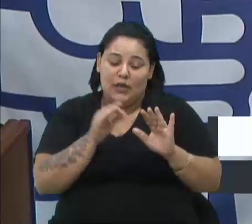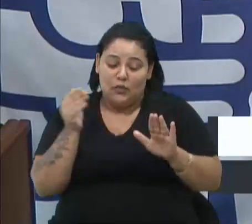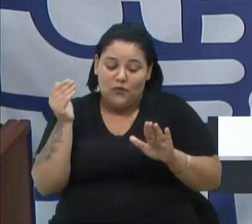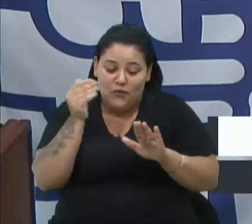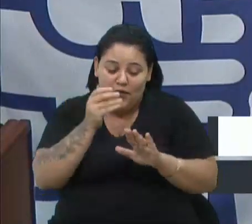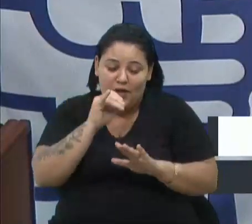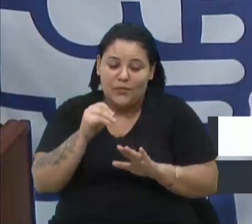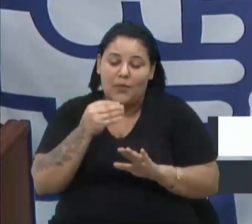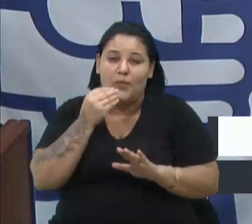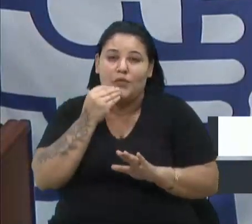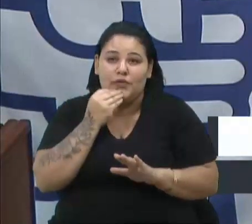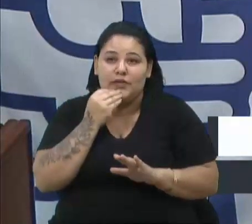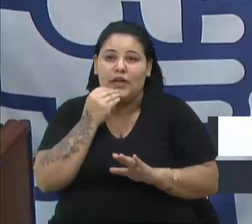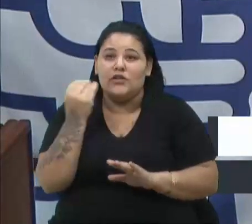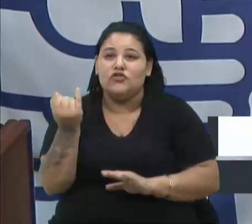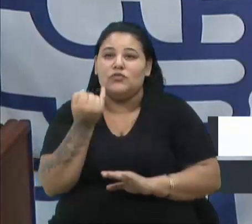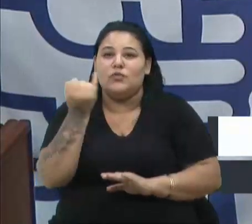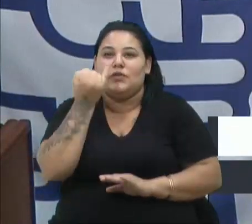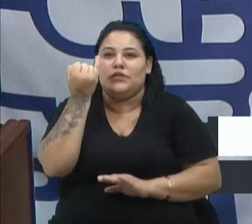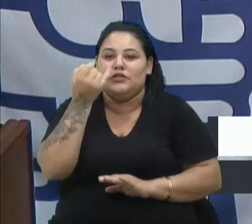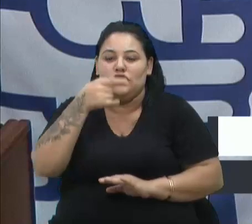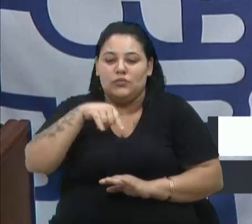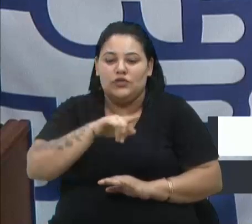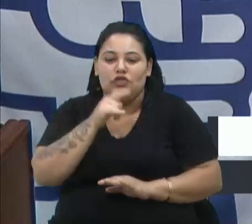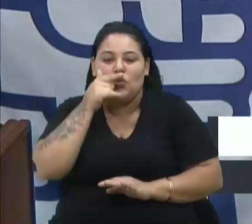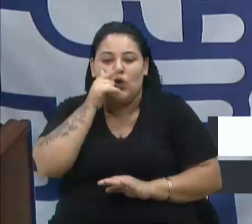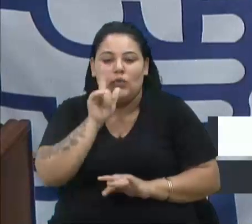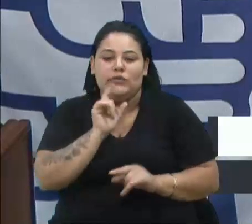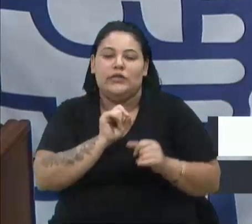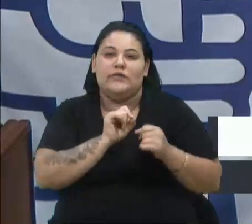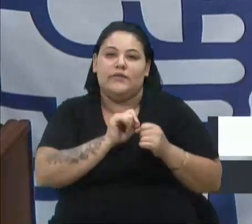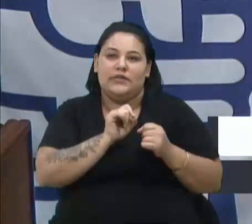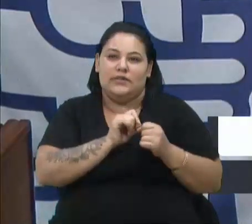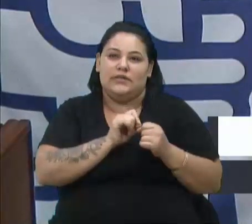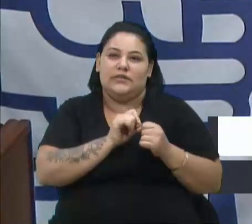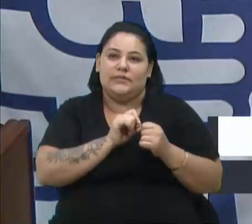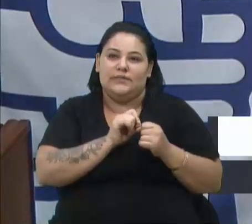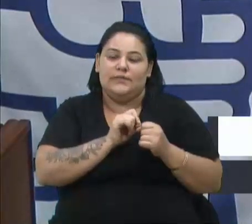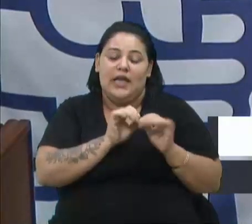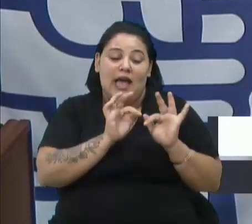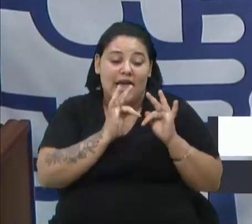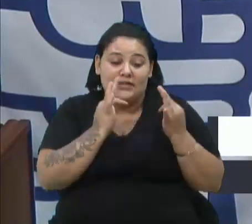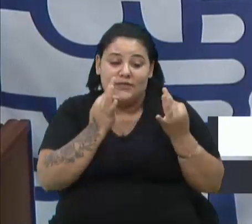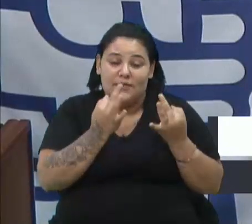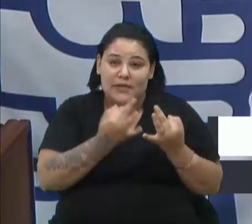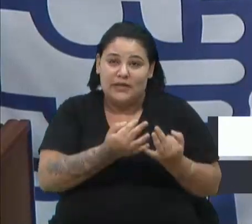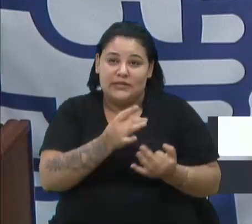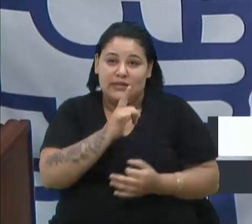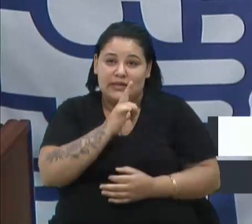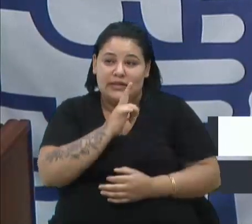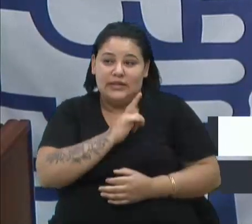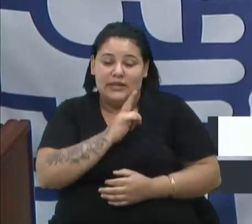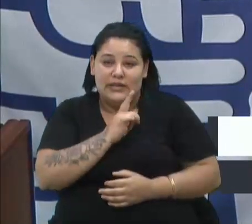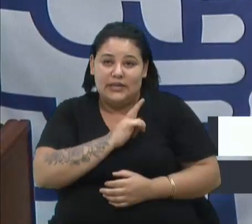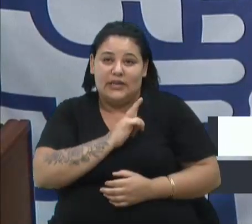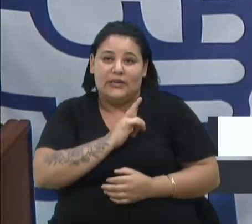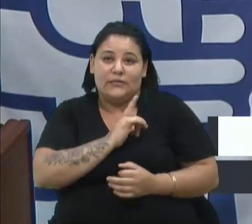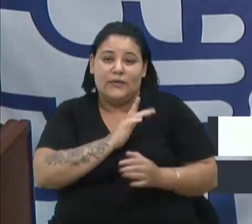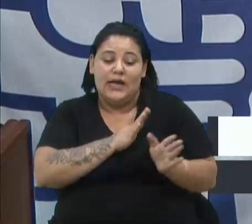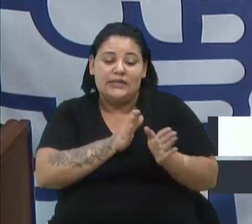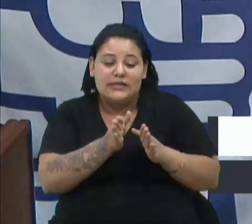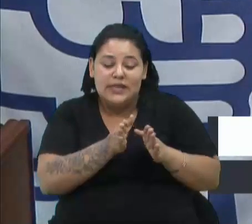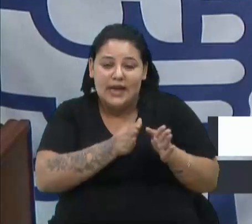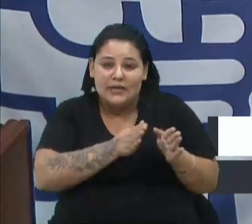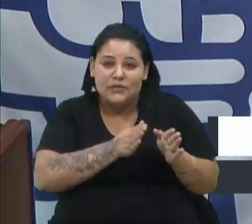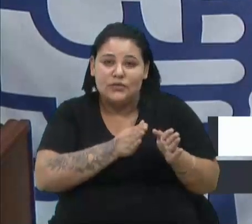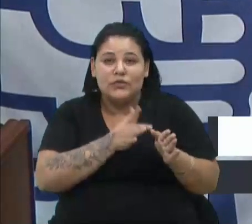oportunidade única para que a gente possa, então, fazer com que estas famílias tenham a sua condição de adquirir até